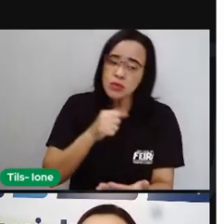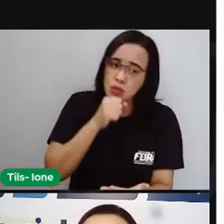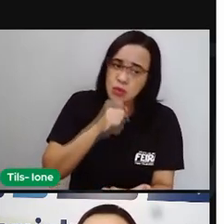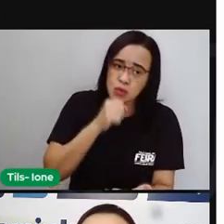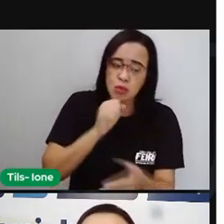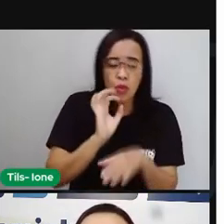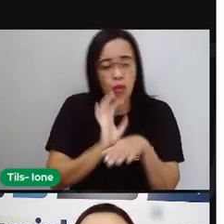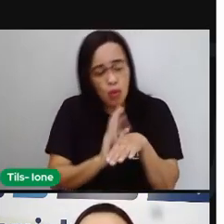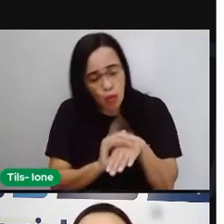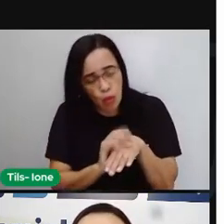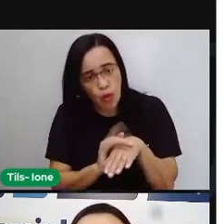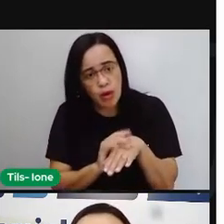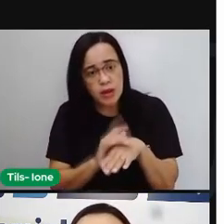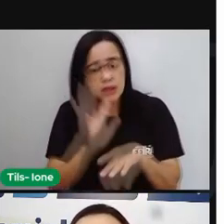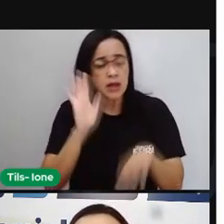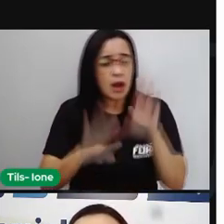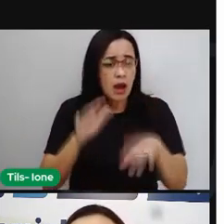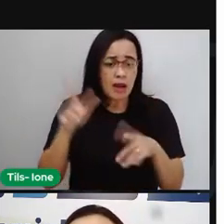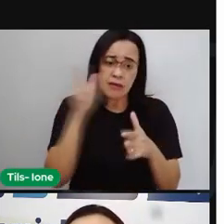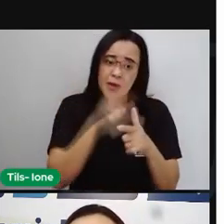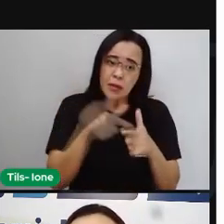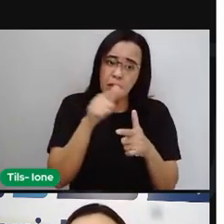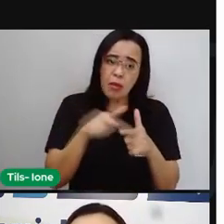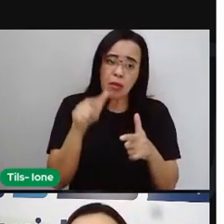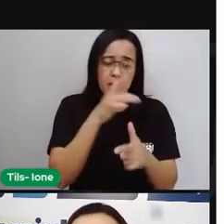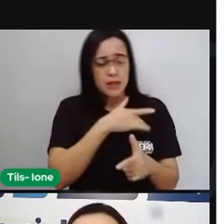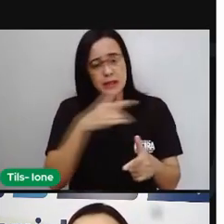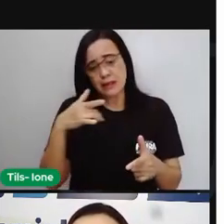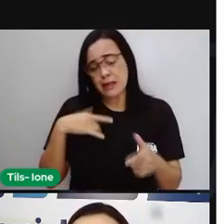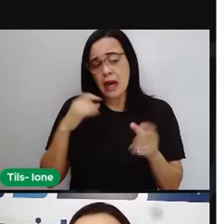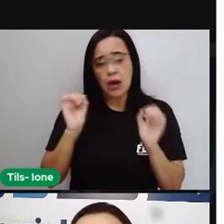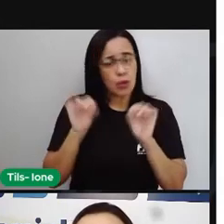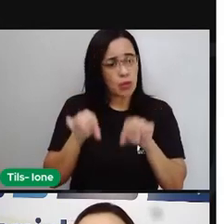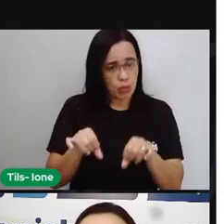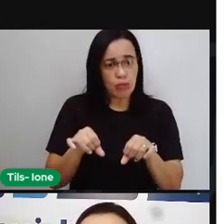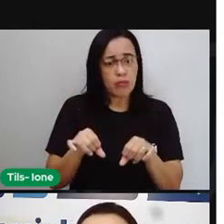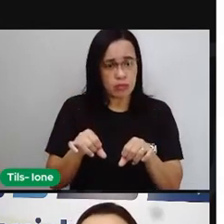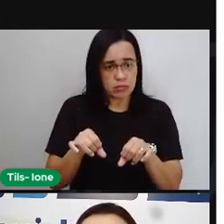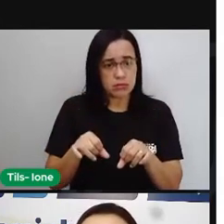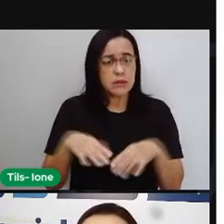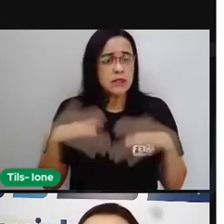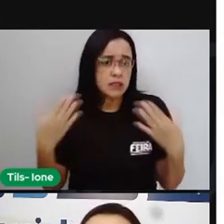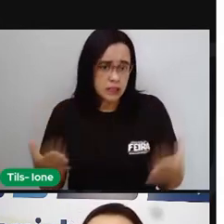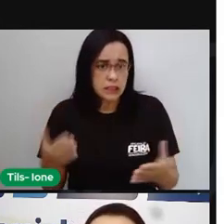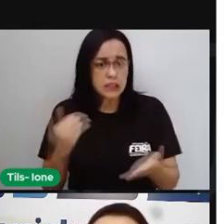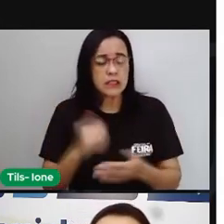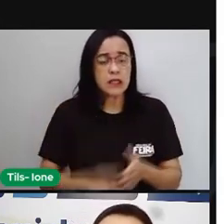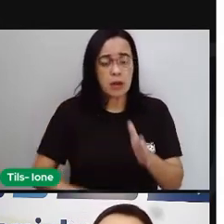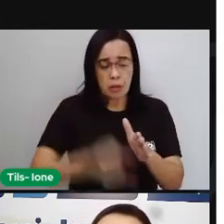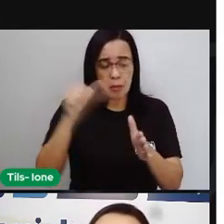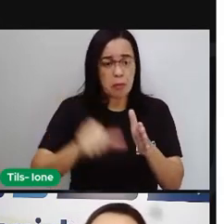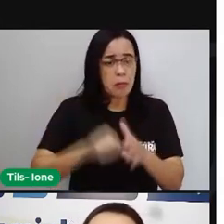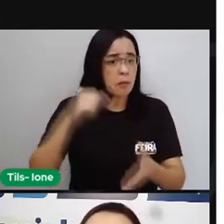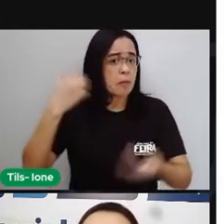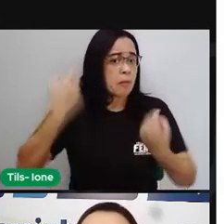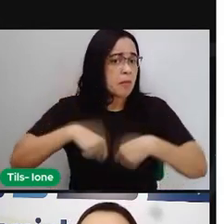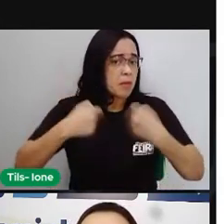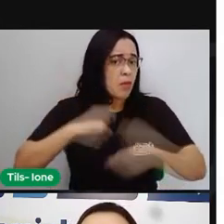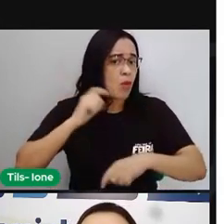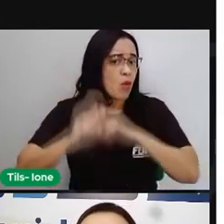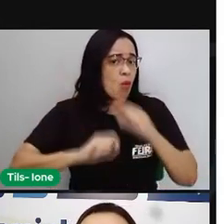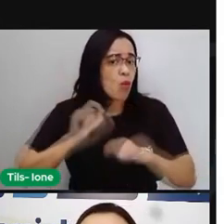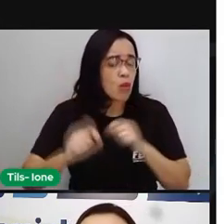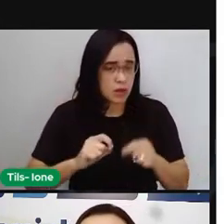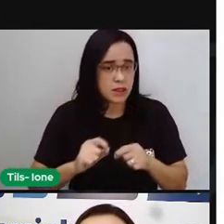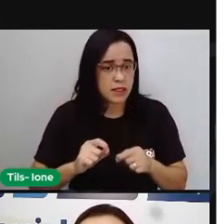dependências. Então, a princípio, uma pessoa, um representante familiar, um integrante da família que tem todo